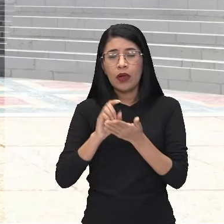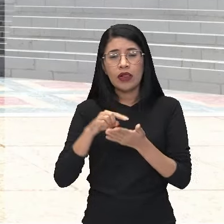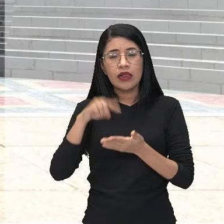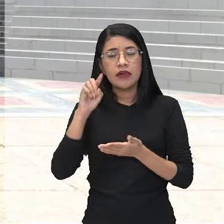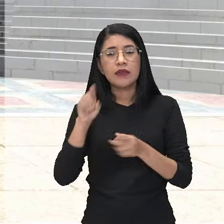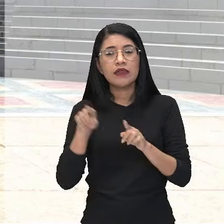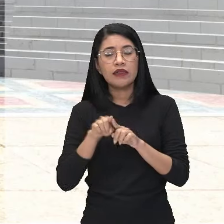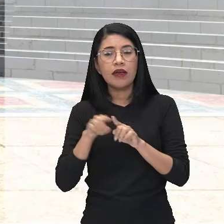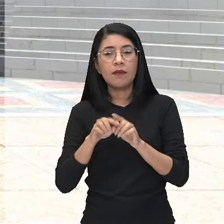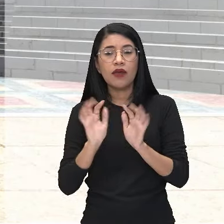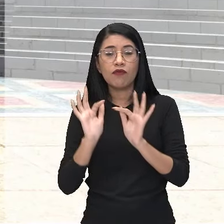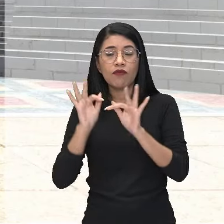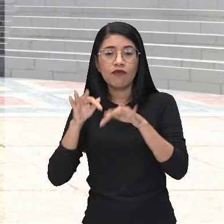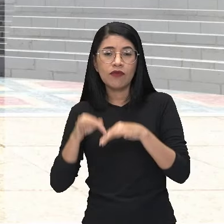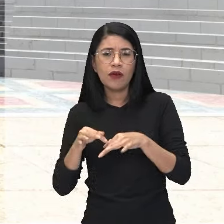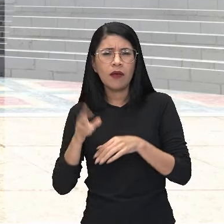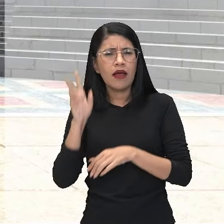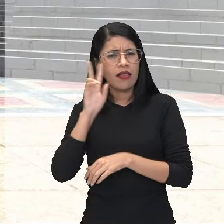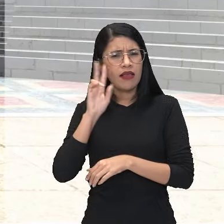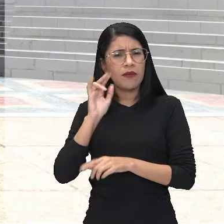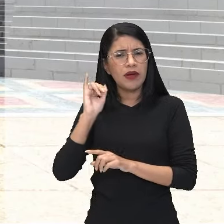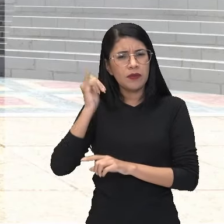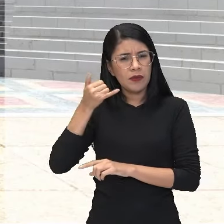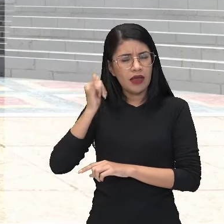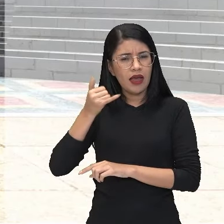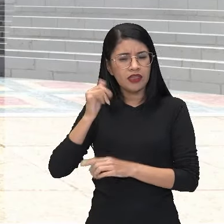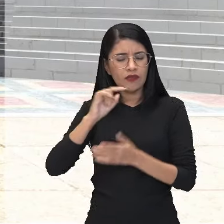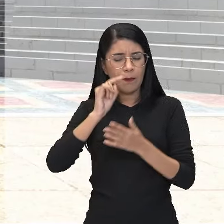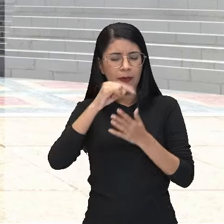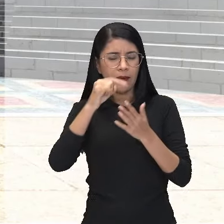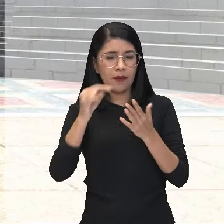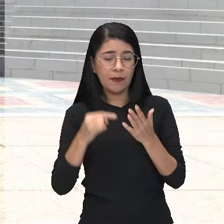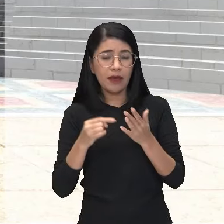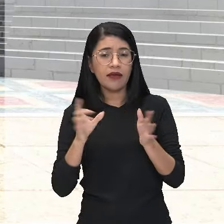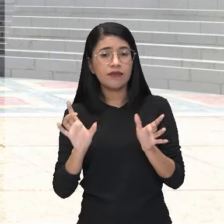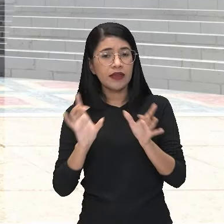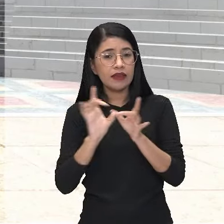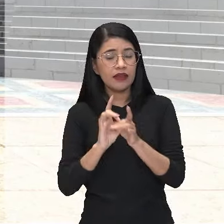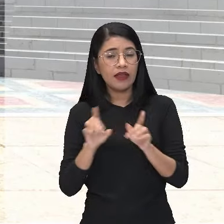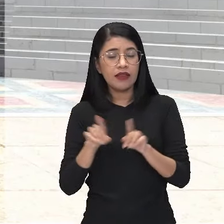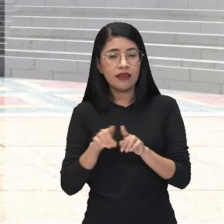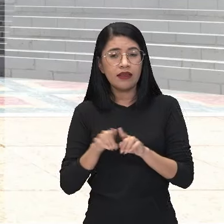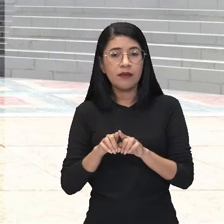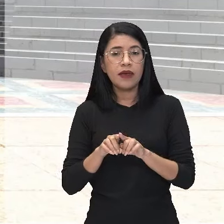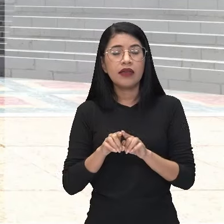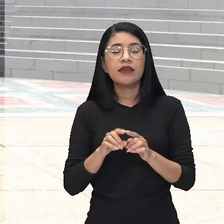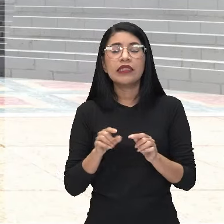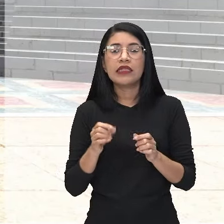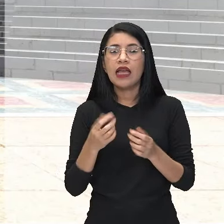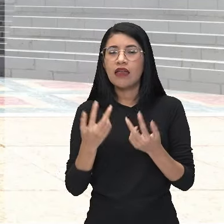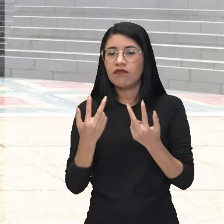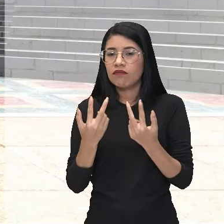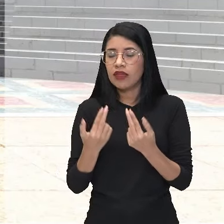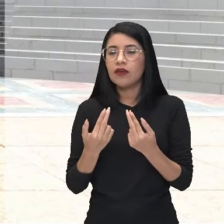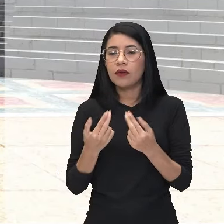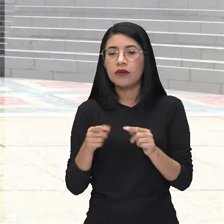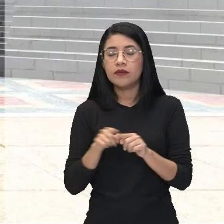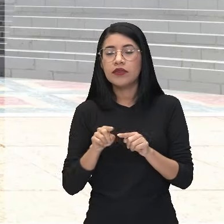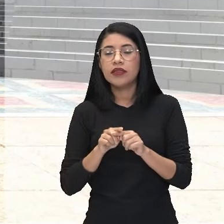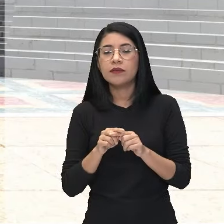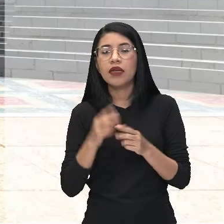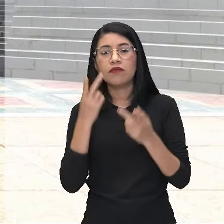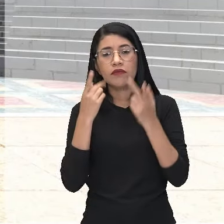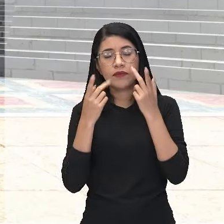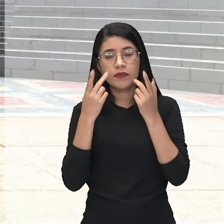Lembram lá do nosso gênero narrativo, né? Dos elementos da narrativa, tem a ver... Dos momentos, né? E elementos da narrativa tem muito a ver com o nosso